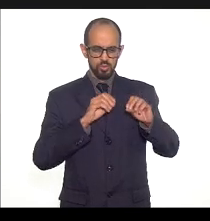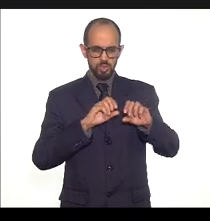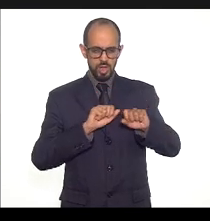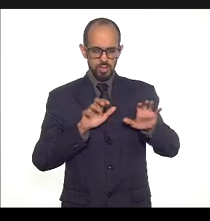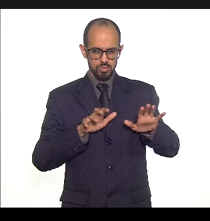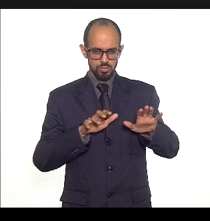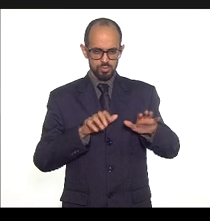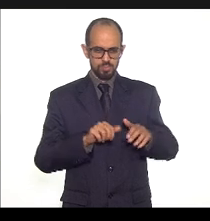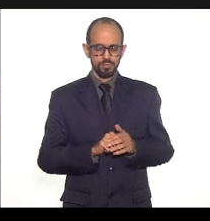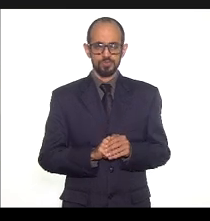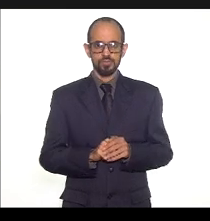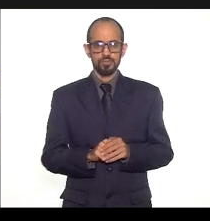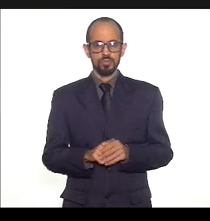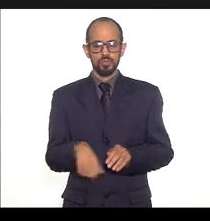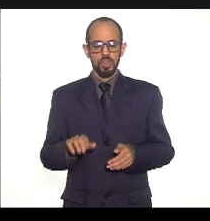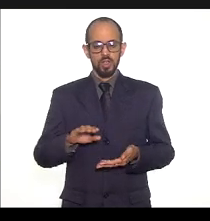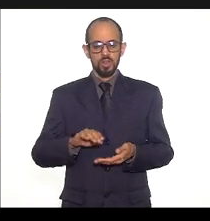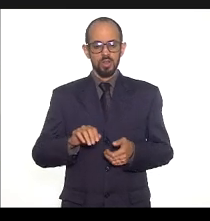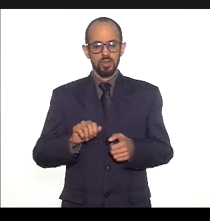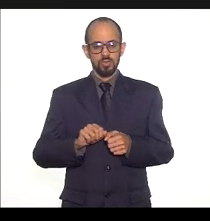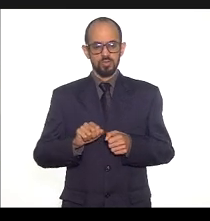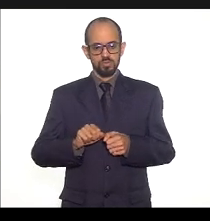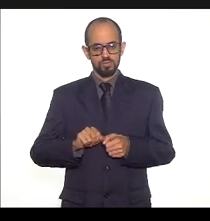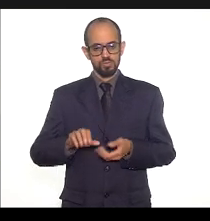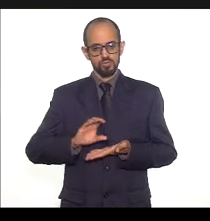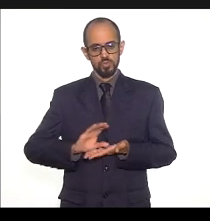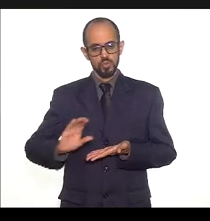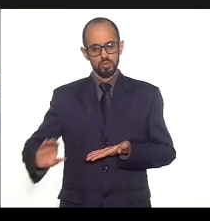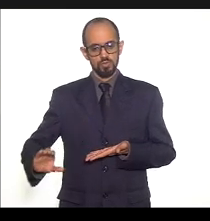execução orçamentária de acordo com a fonte dos recursos